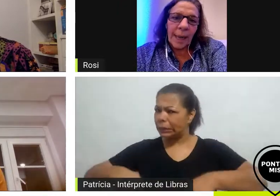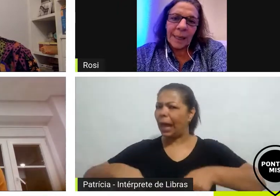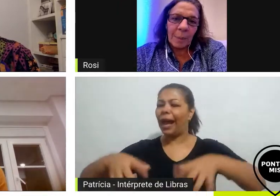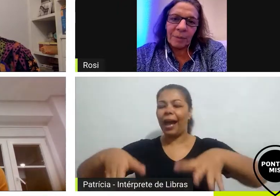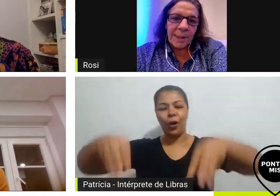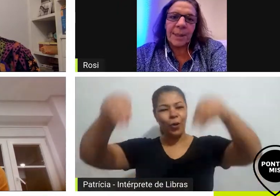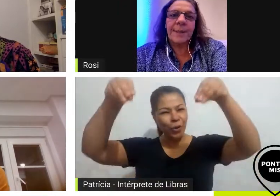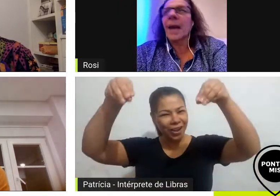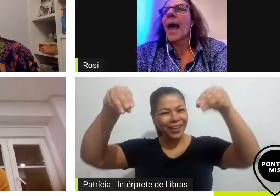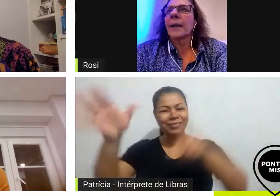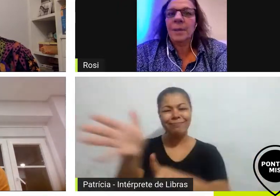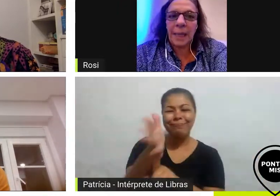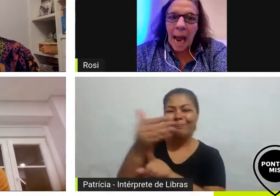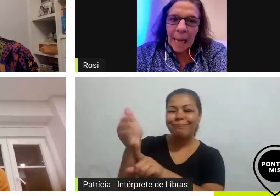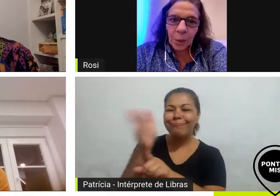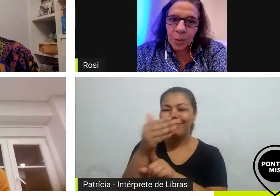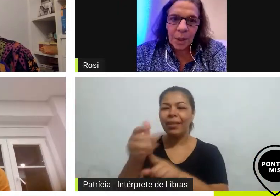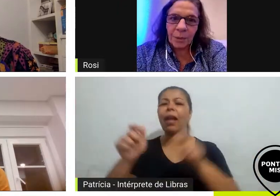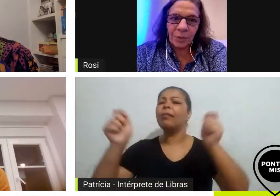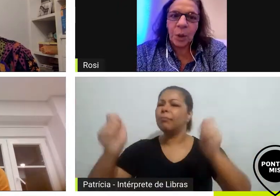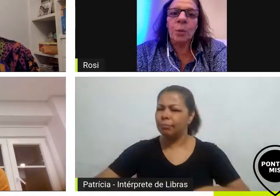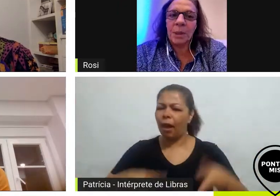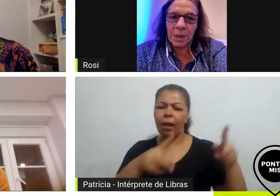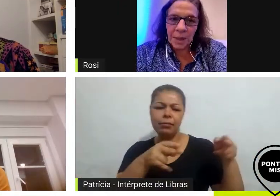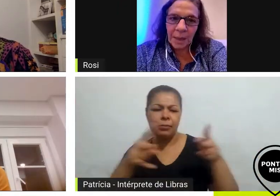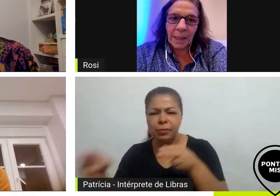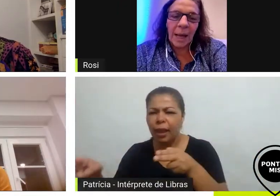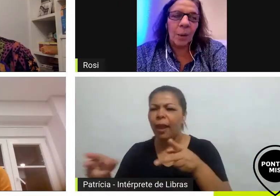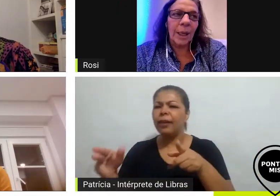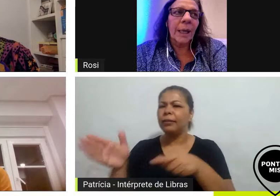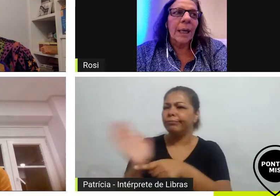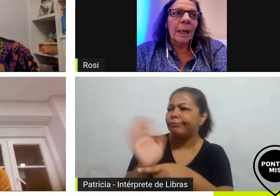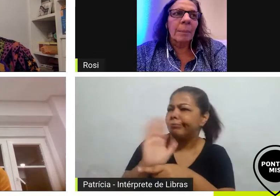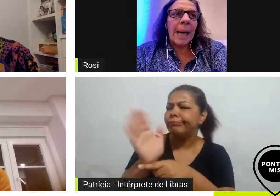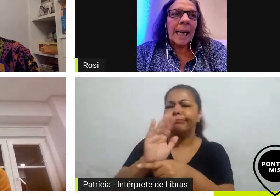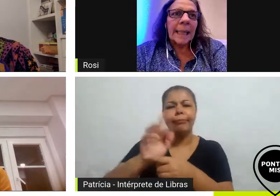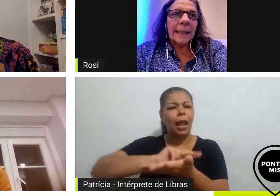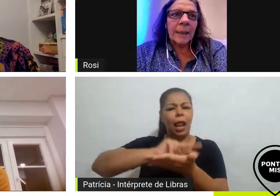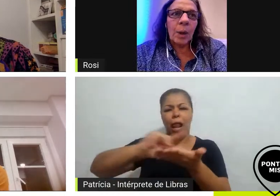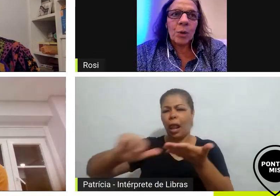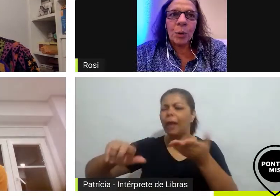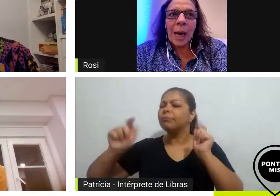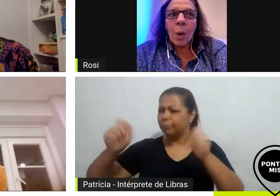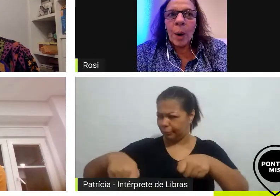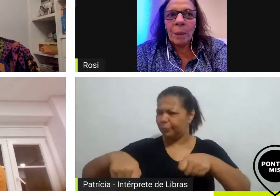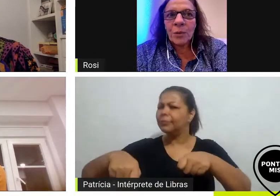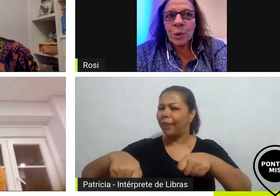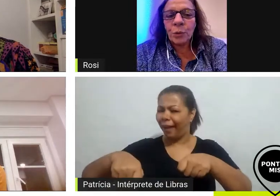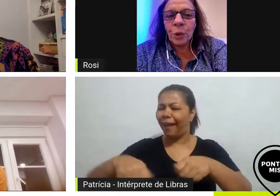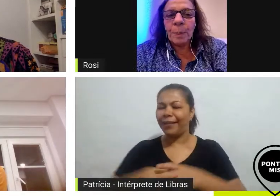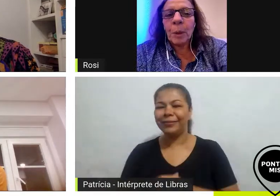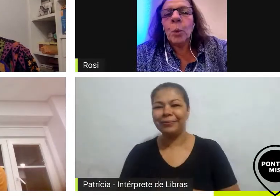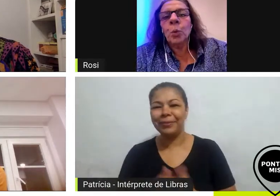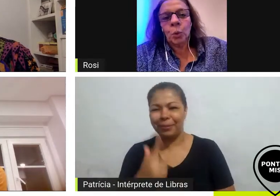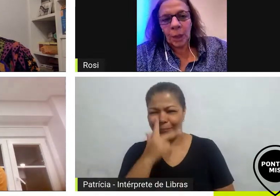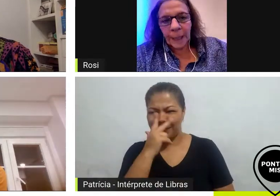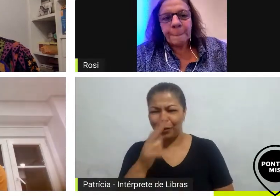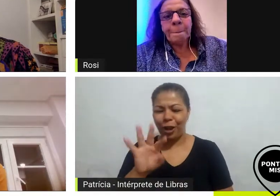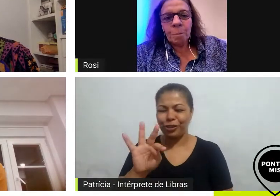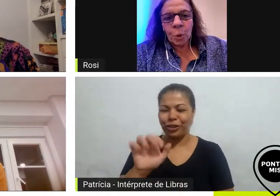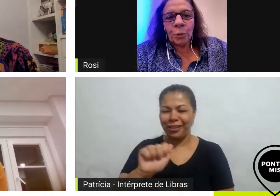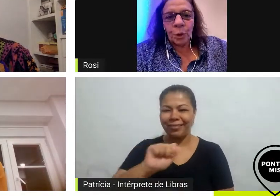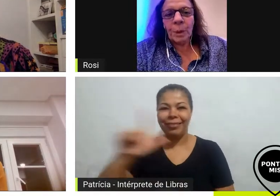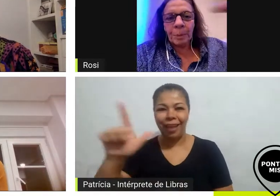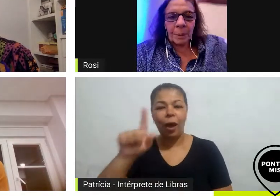daria para fazer séries seriados filmes etc e tal mas eu acho que o Cal realmente fez um filme para o mundo